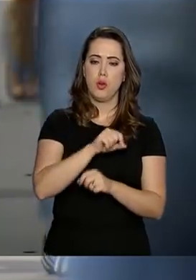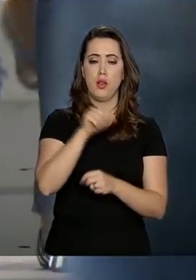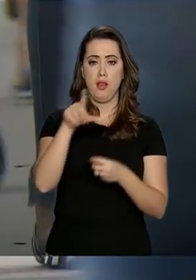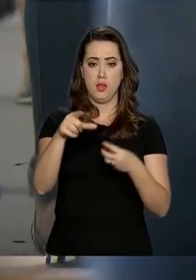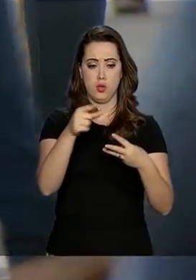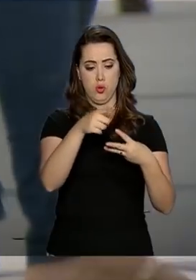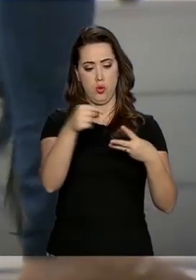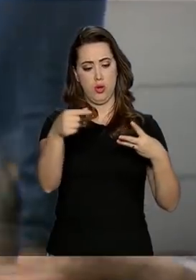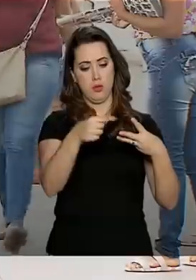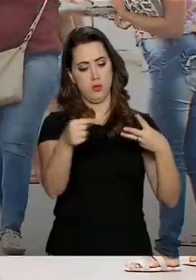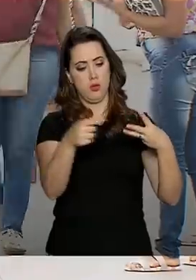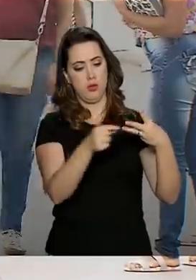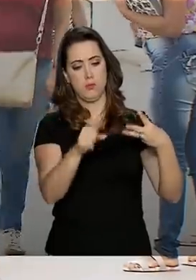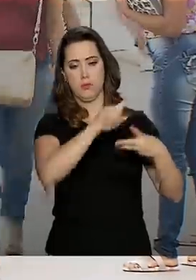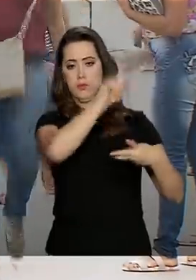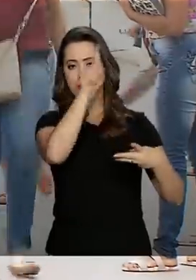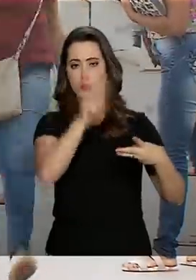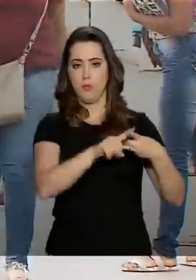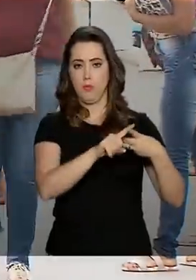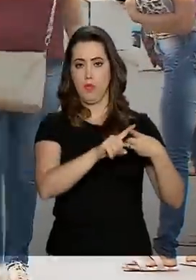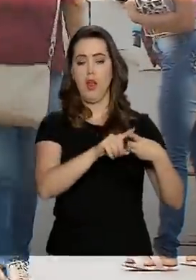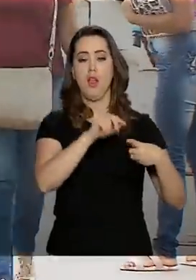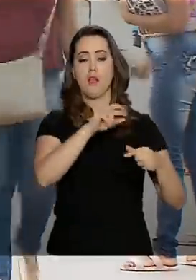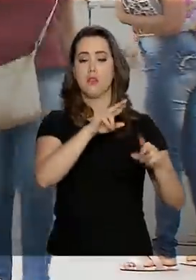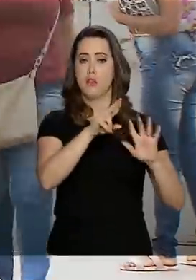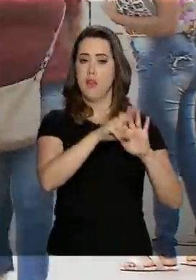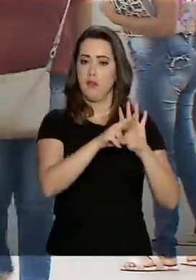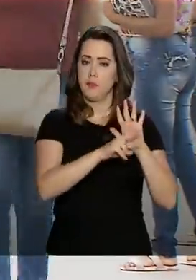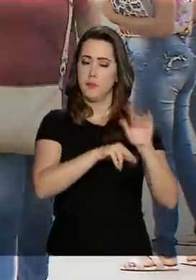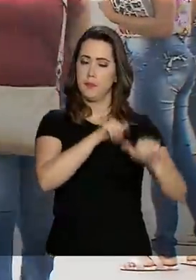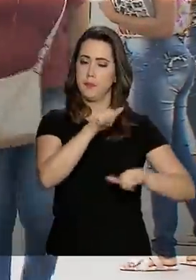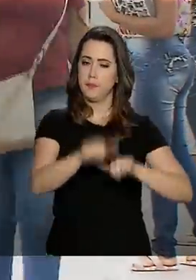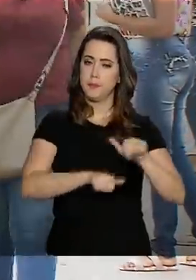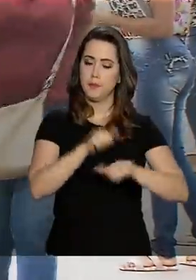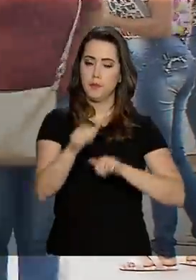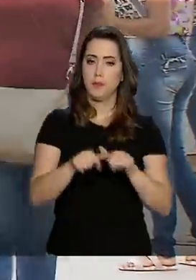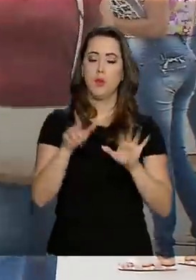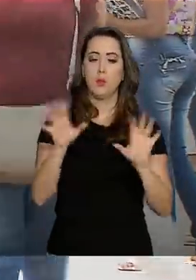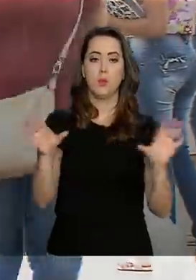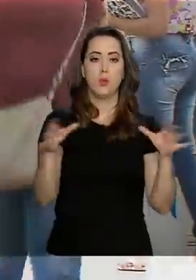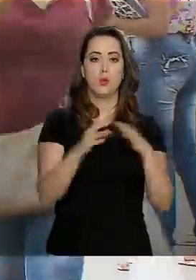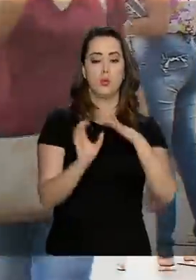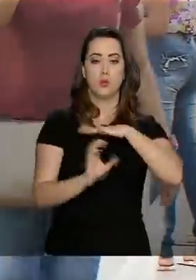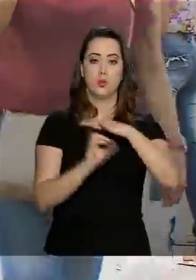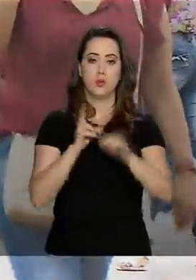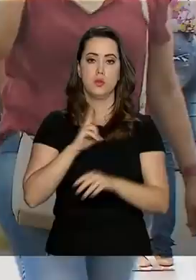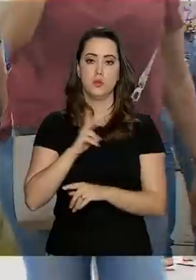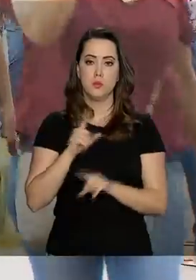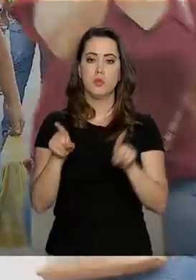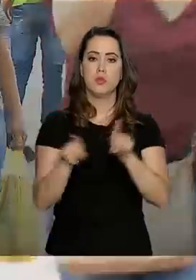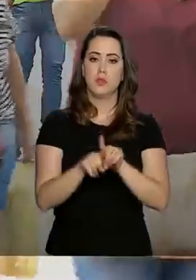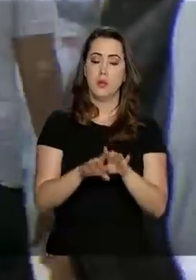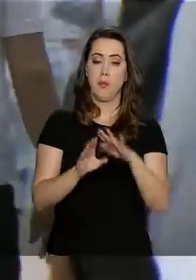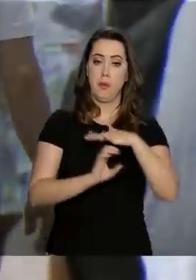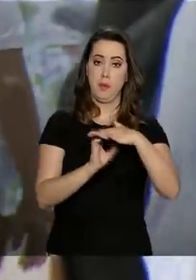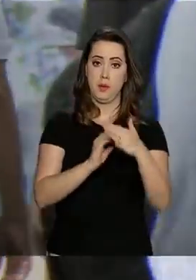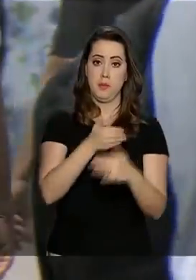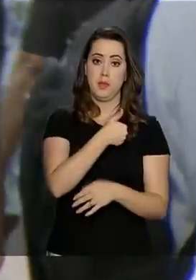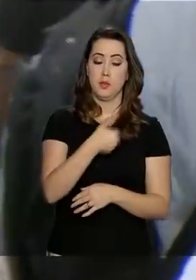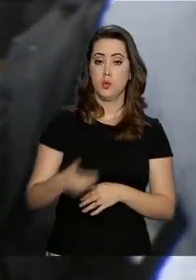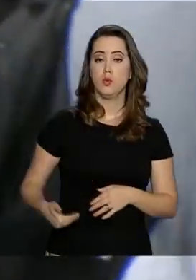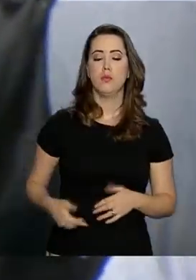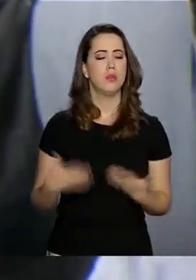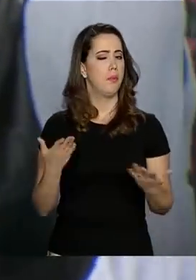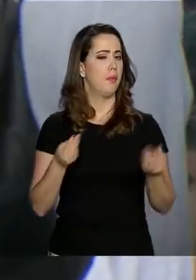formas de aposentar. São as regras de transição, que valem tanto para o setor privado quanto para o público. Mas